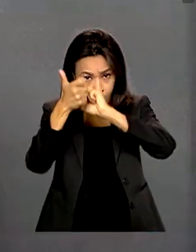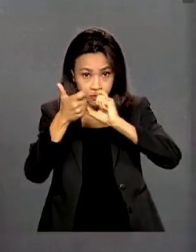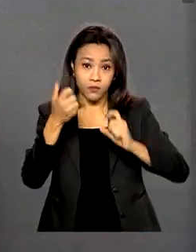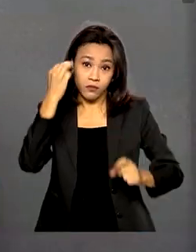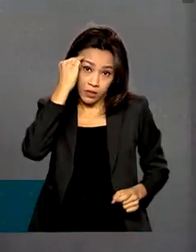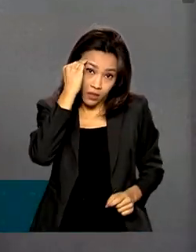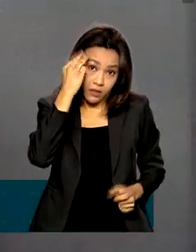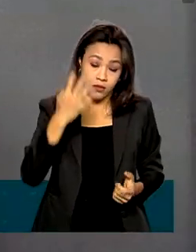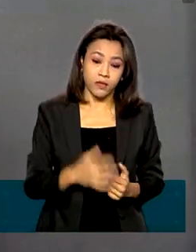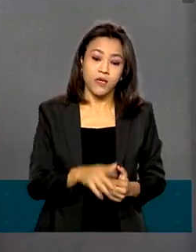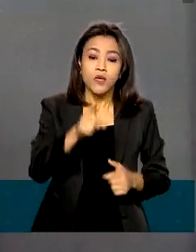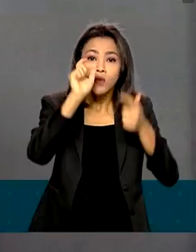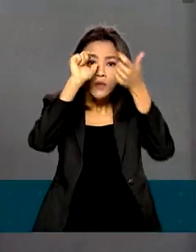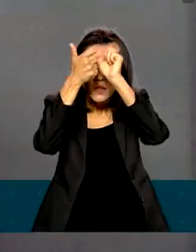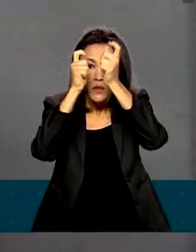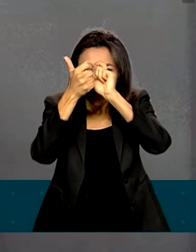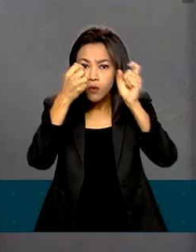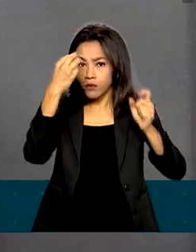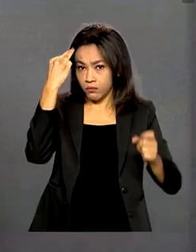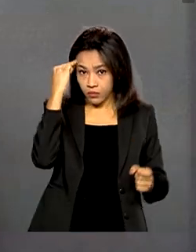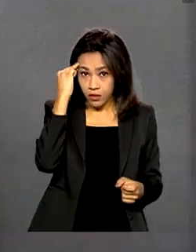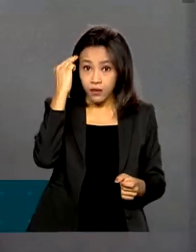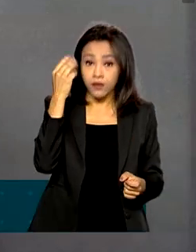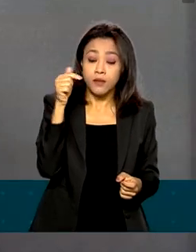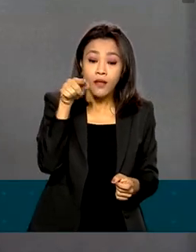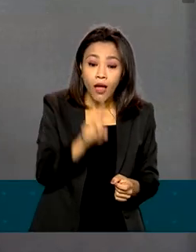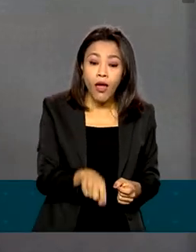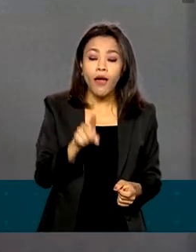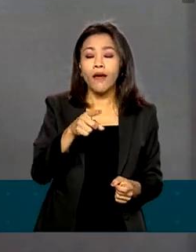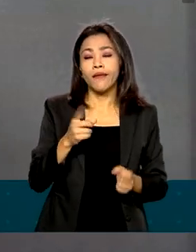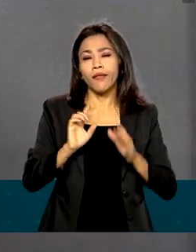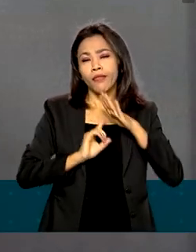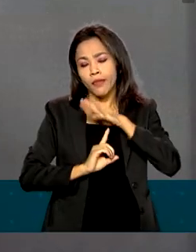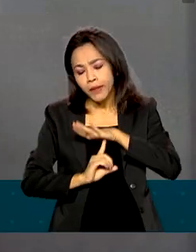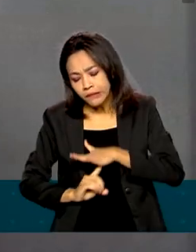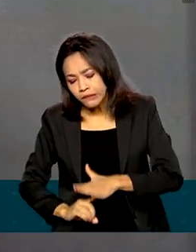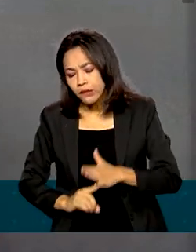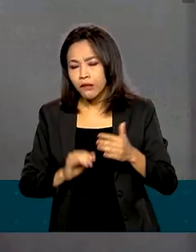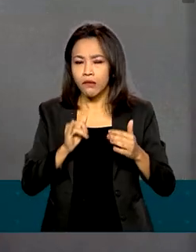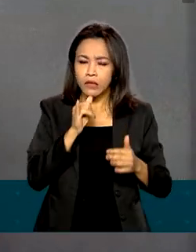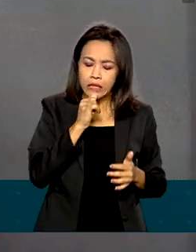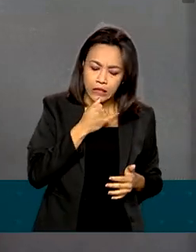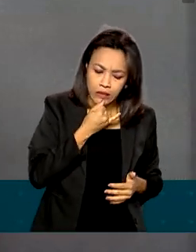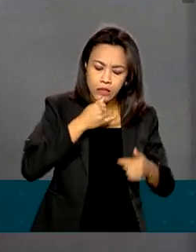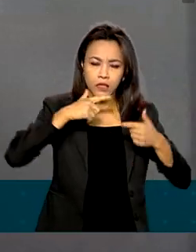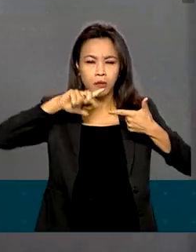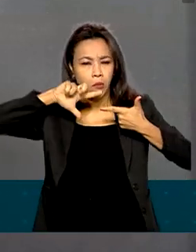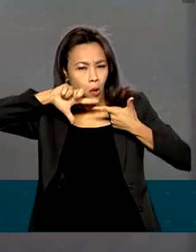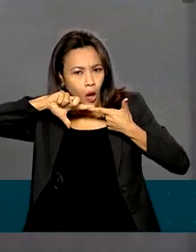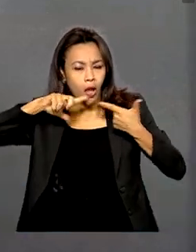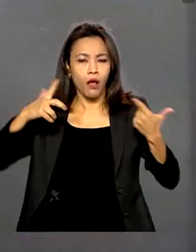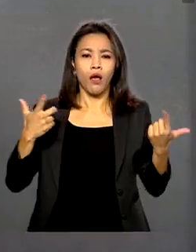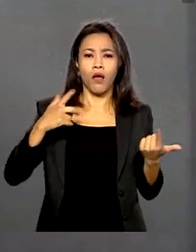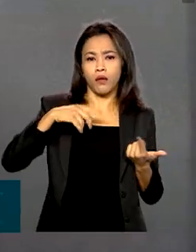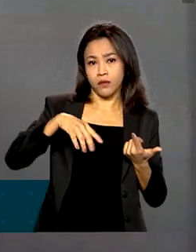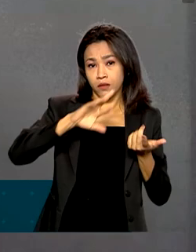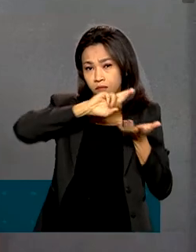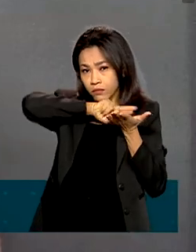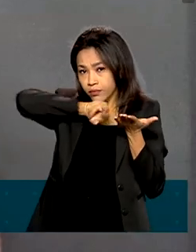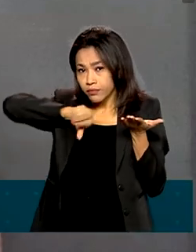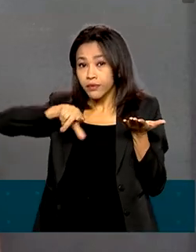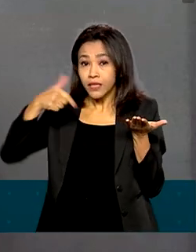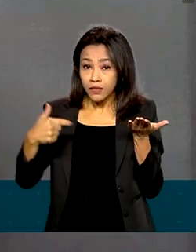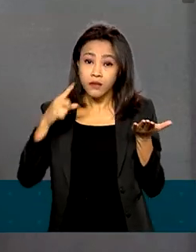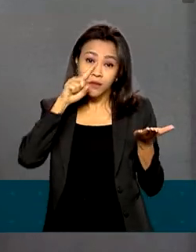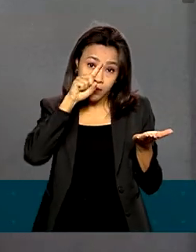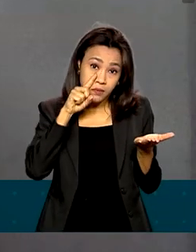Os transtornos mentais, de maneira geral, transtorno depressivo, transtorno bipolar, transtorno psicótico, eles são fatores de